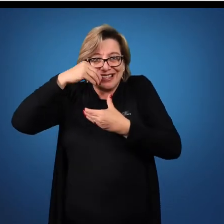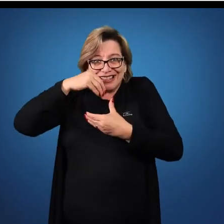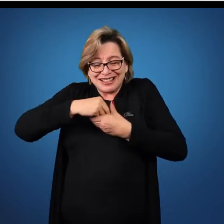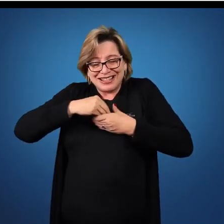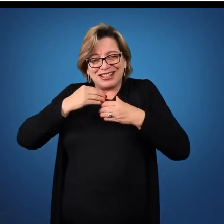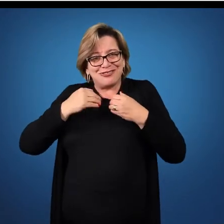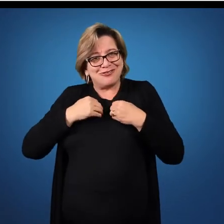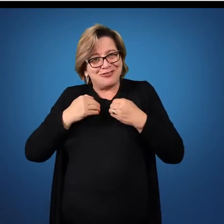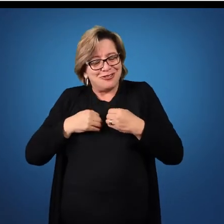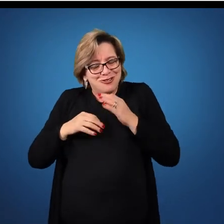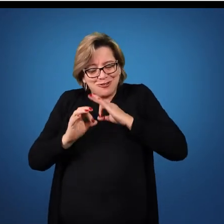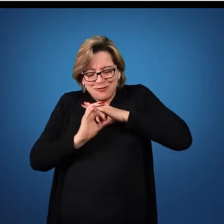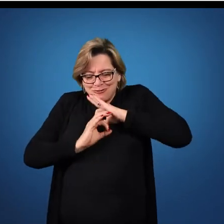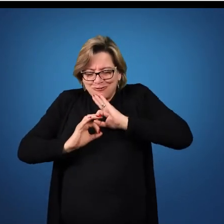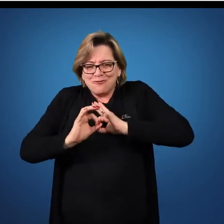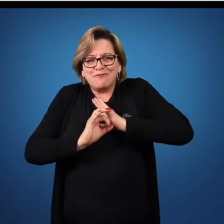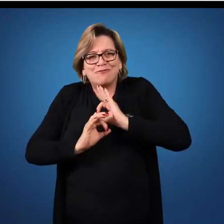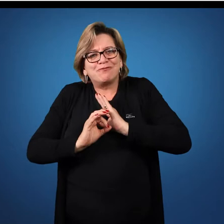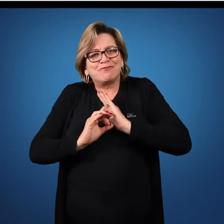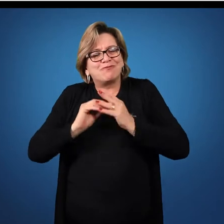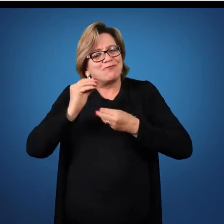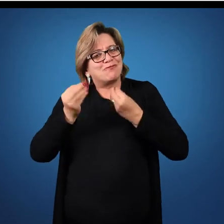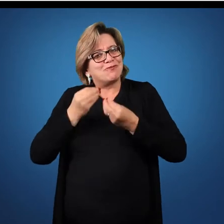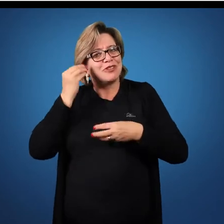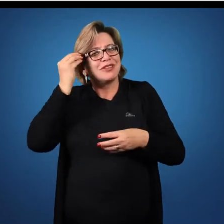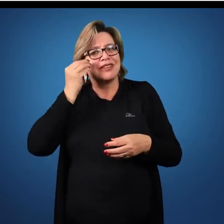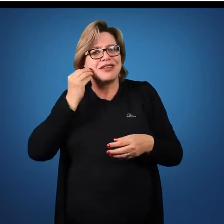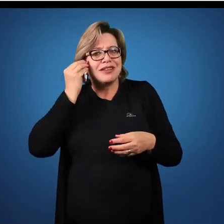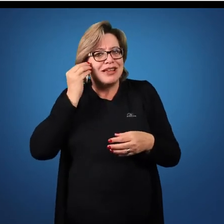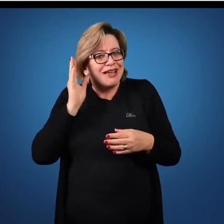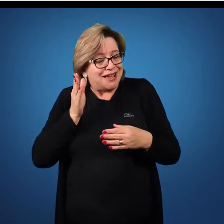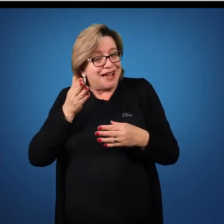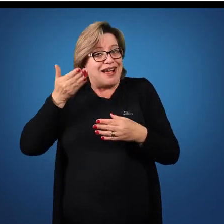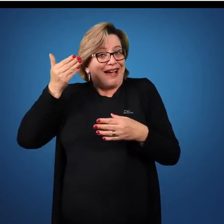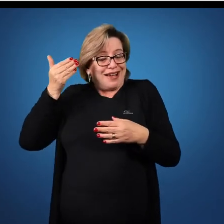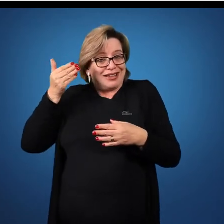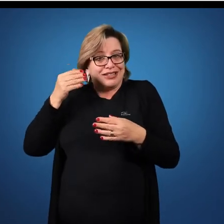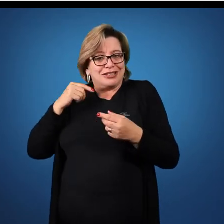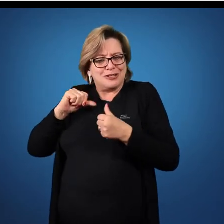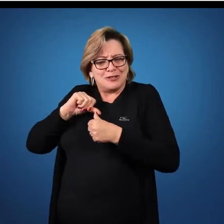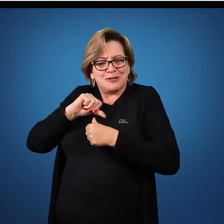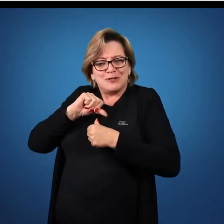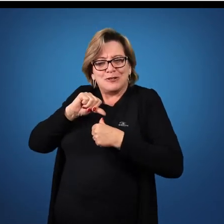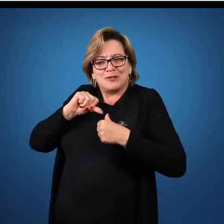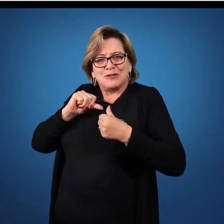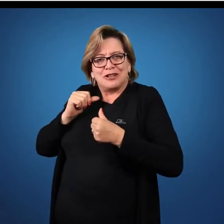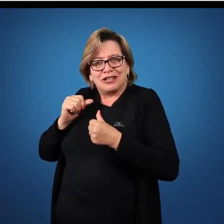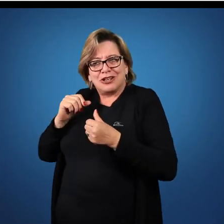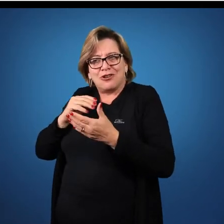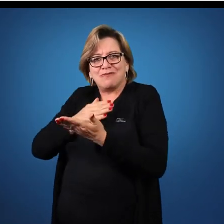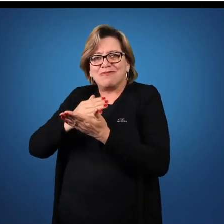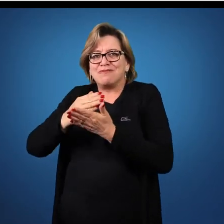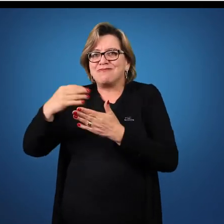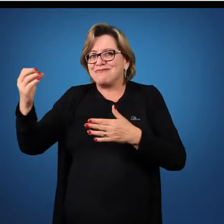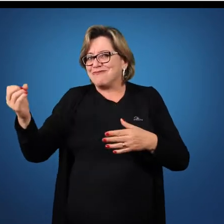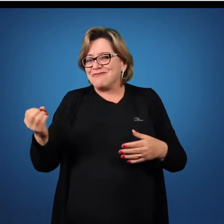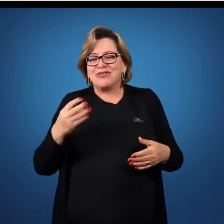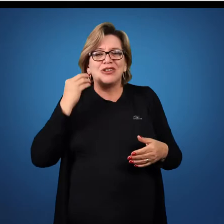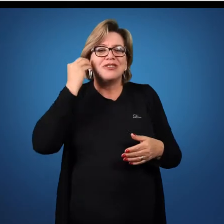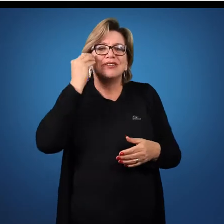nosso organismo se reorganiza com experiências que ele já teve, transmitindo para novas experiências.